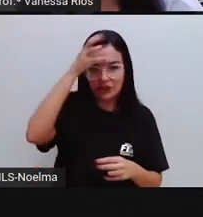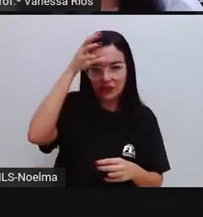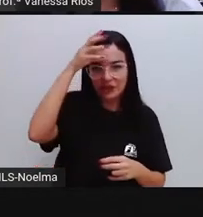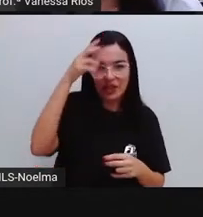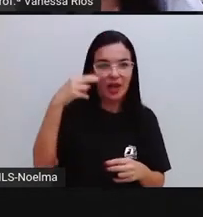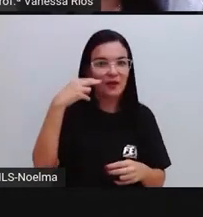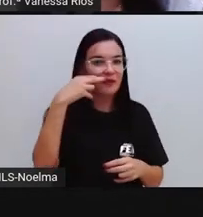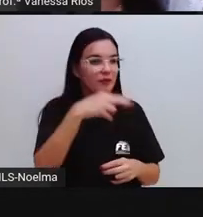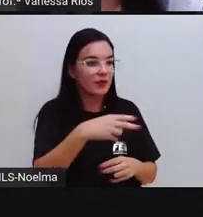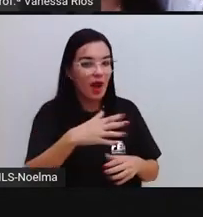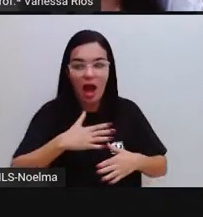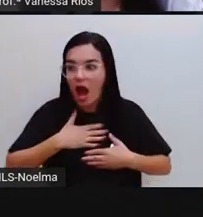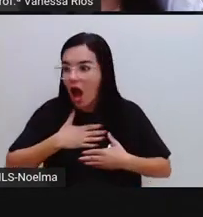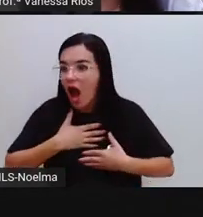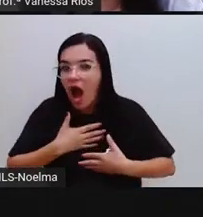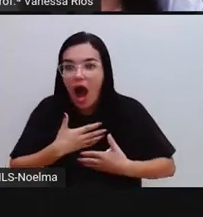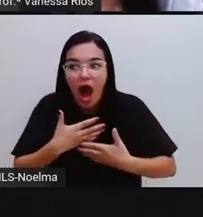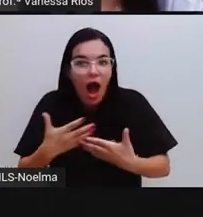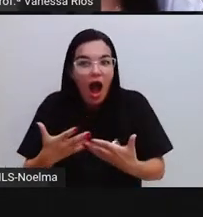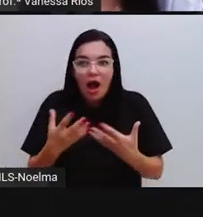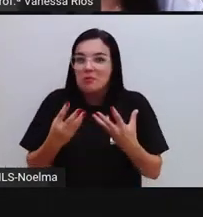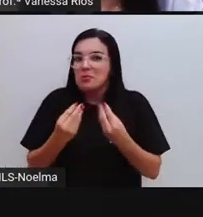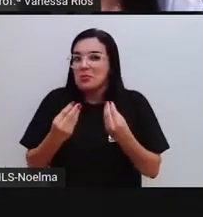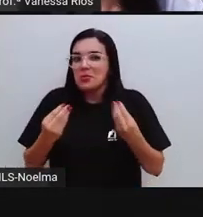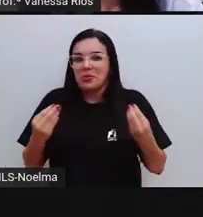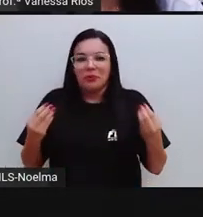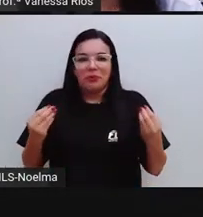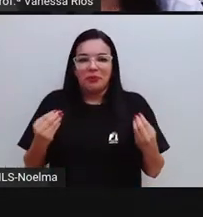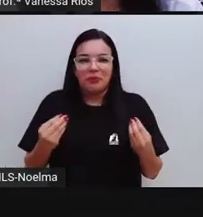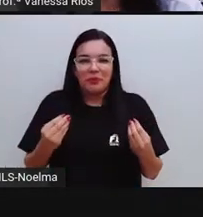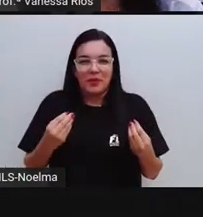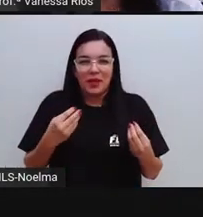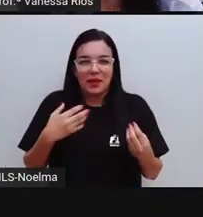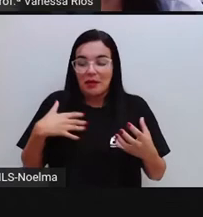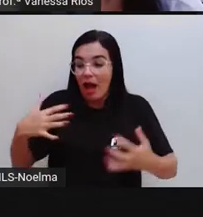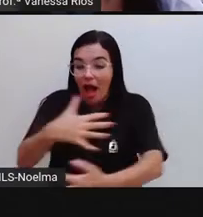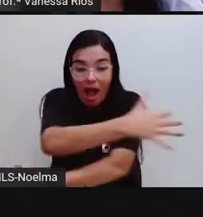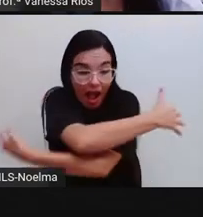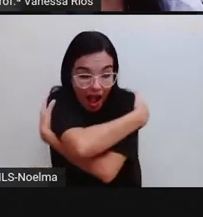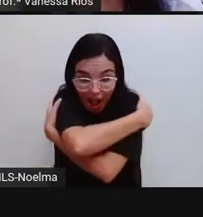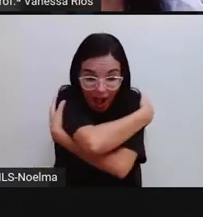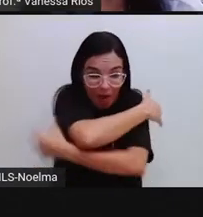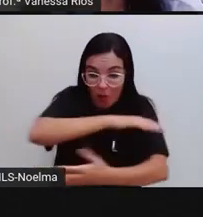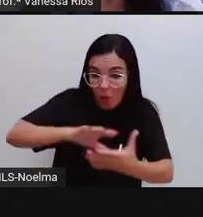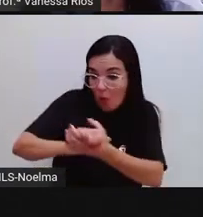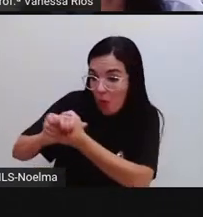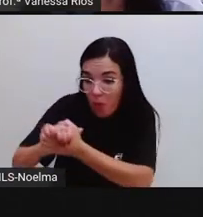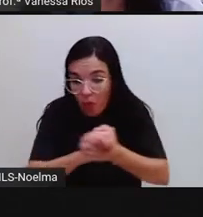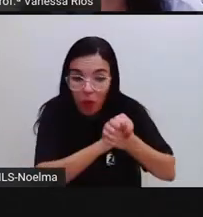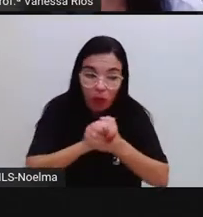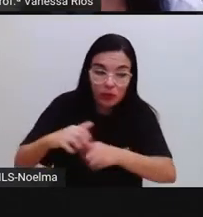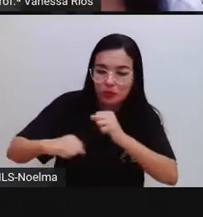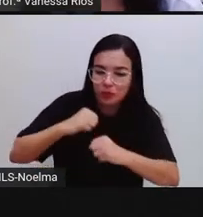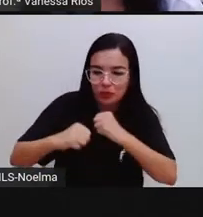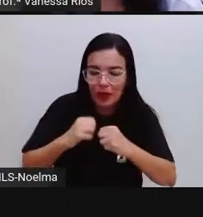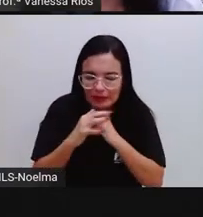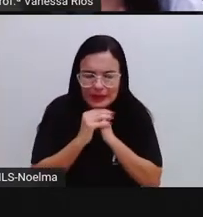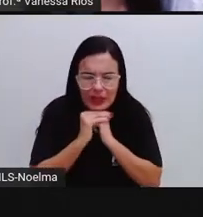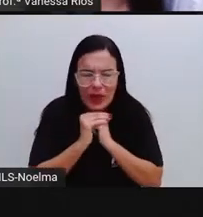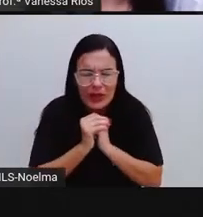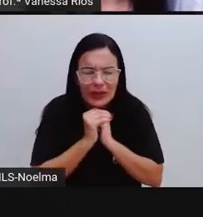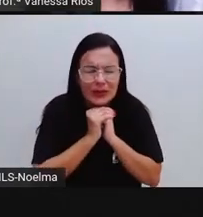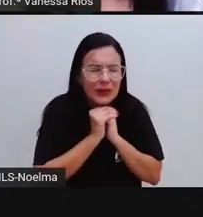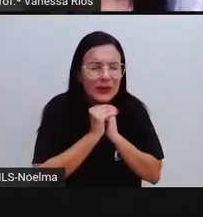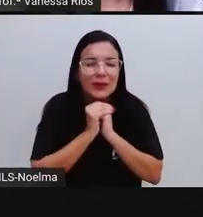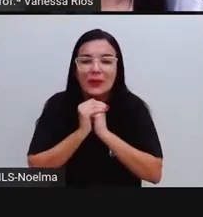Gente, que susto que elas tomaram. Me agarraram pela mão e correram para o oratório para